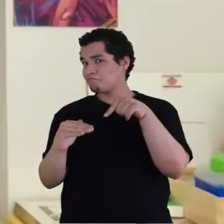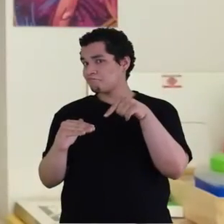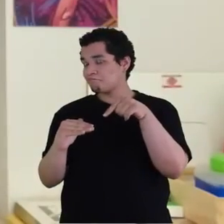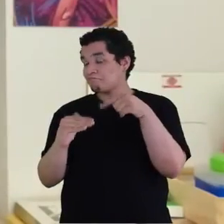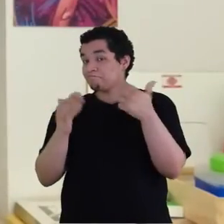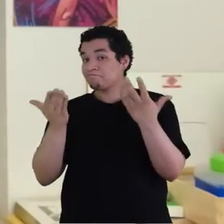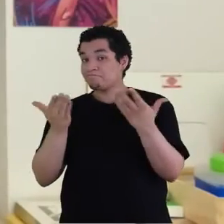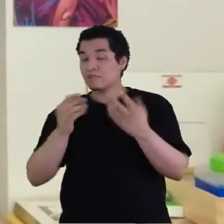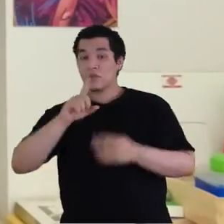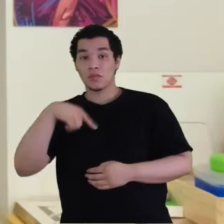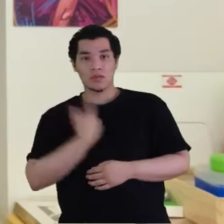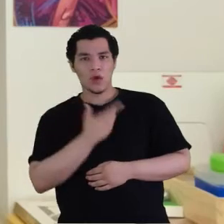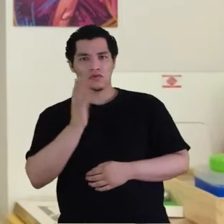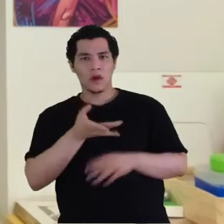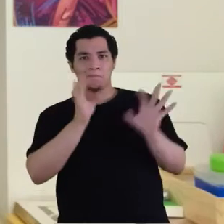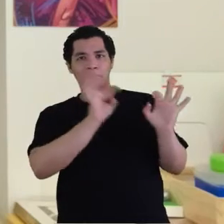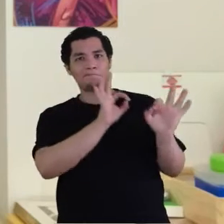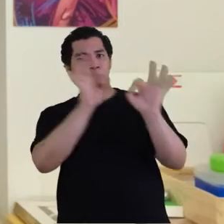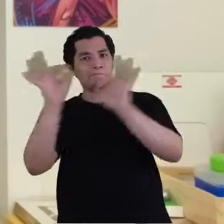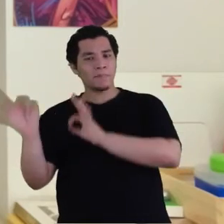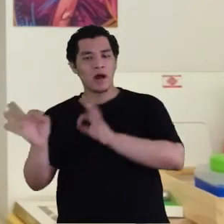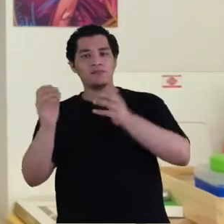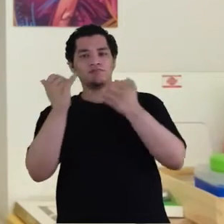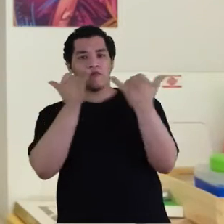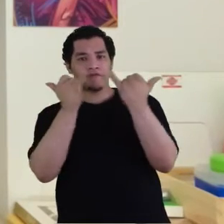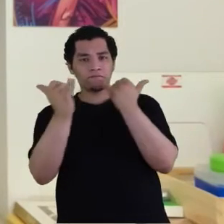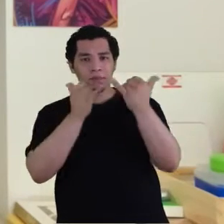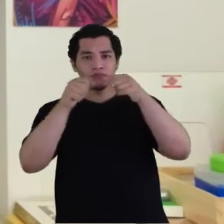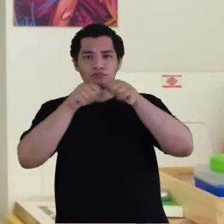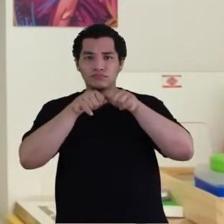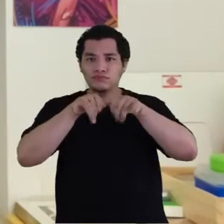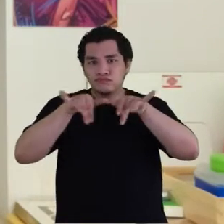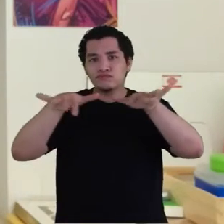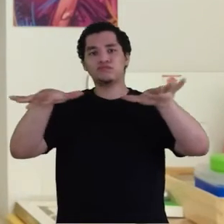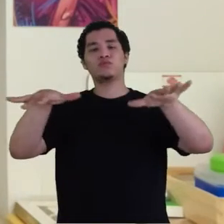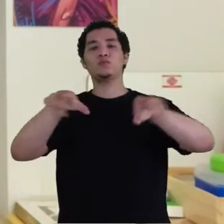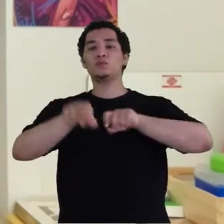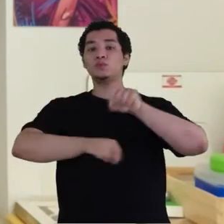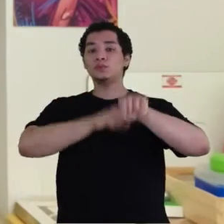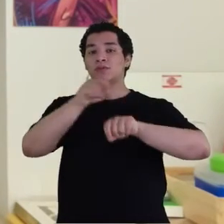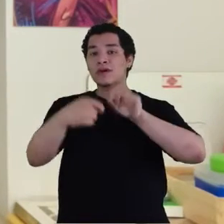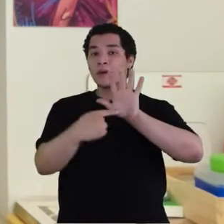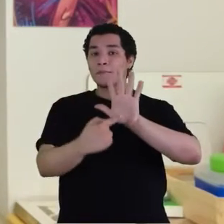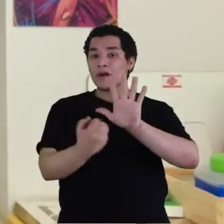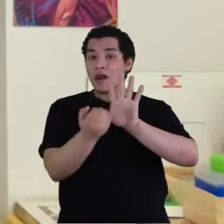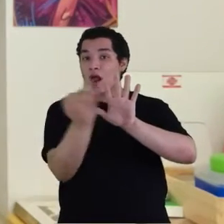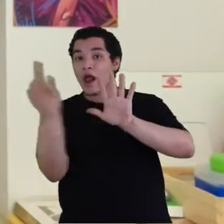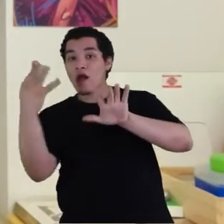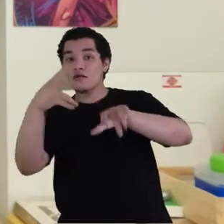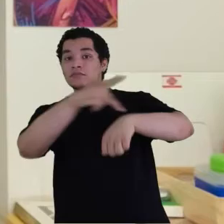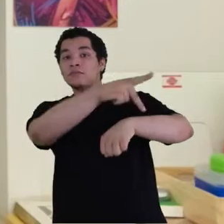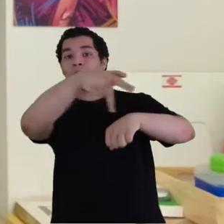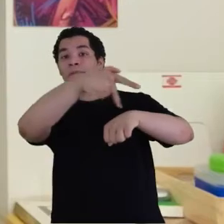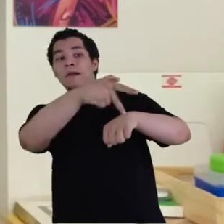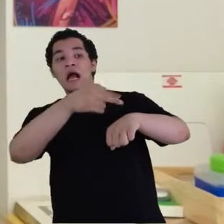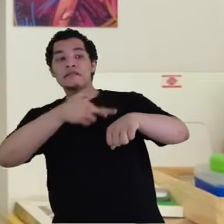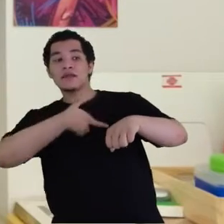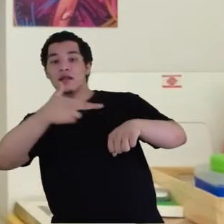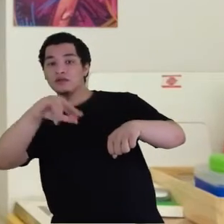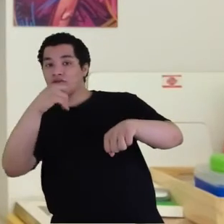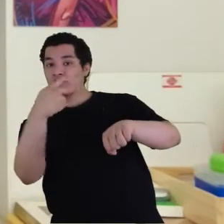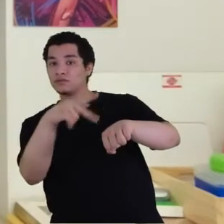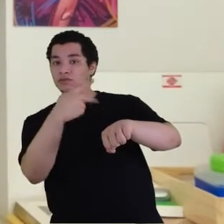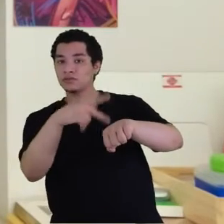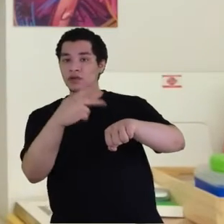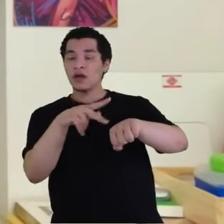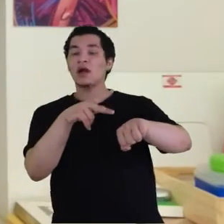Todos temos acompanhado as últimas notícias que mostram que em alguns países, para algumas